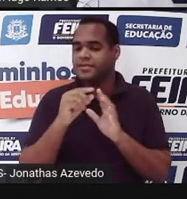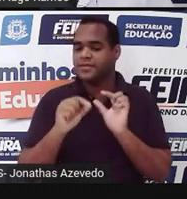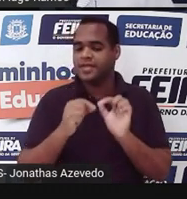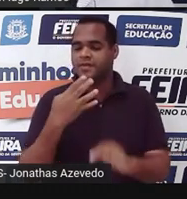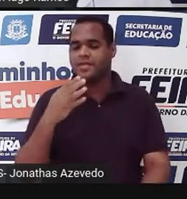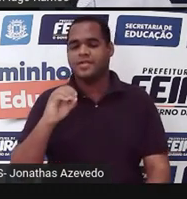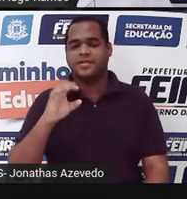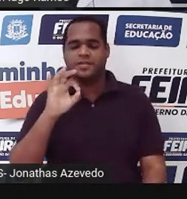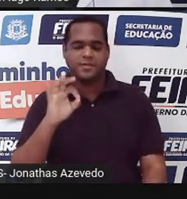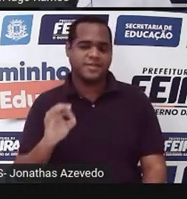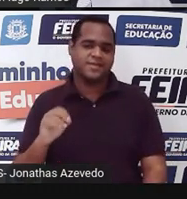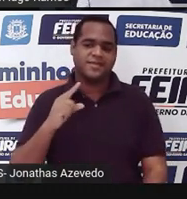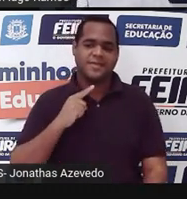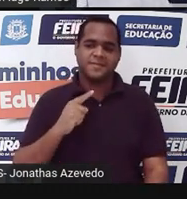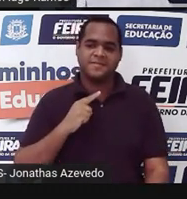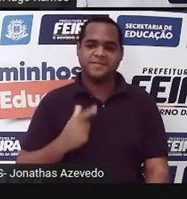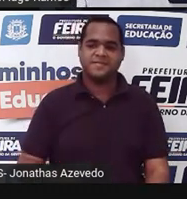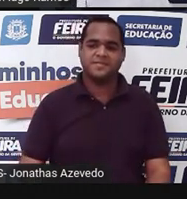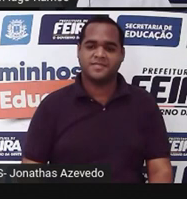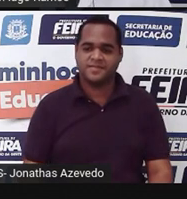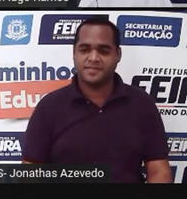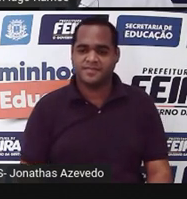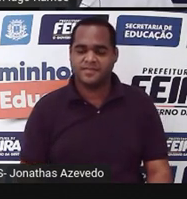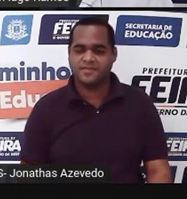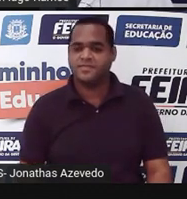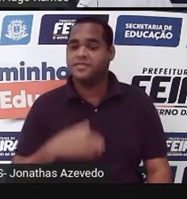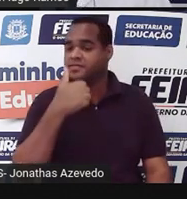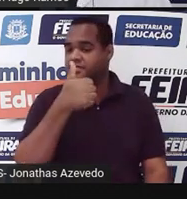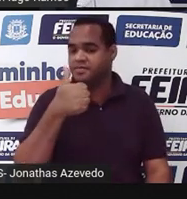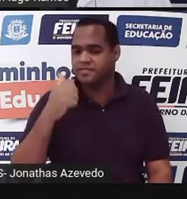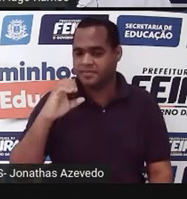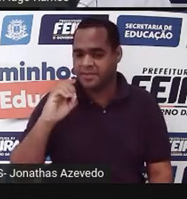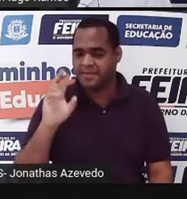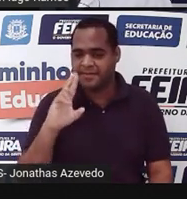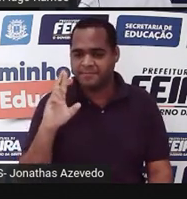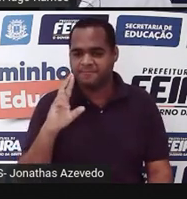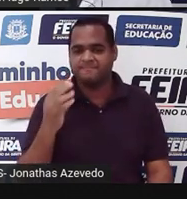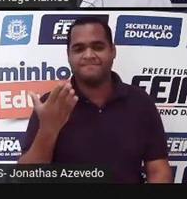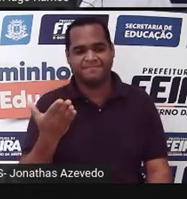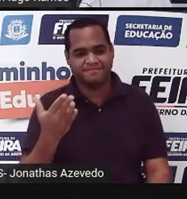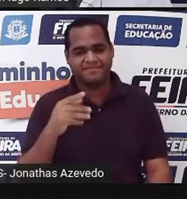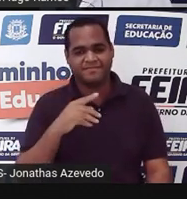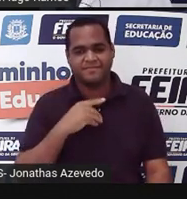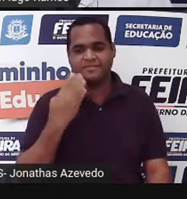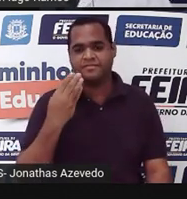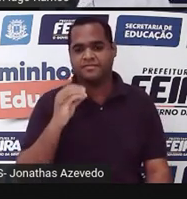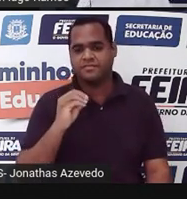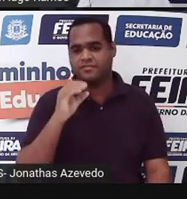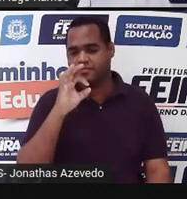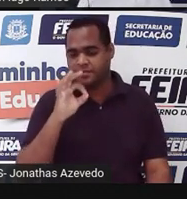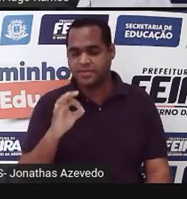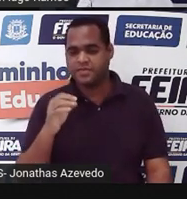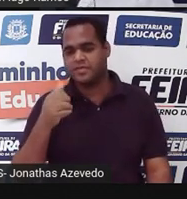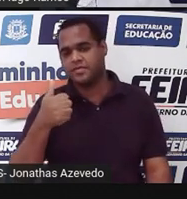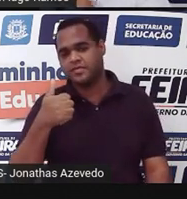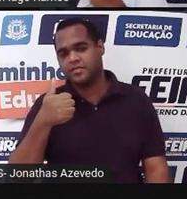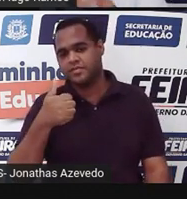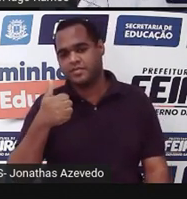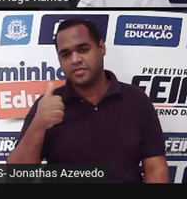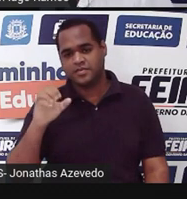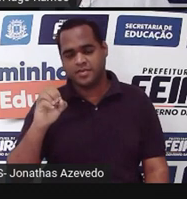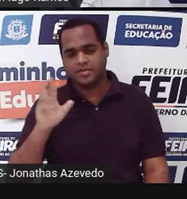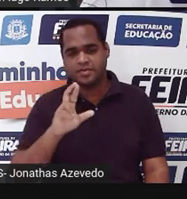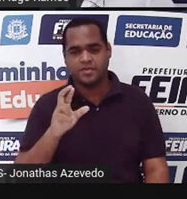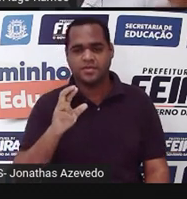40%. Tá bom? E vai ser 110 reais, tá? 40% de 275. Só que